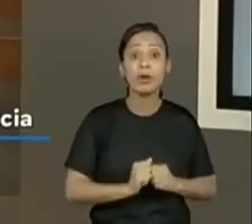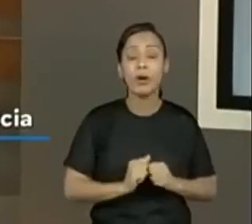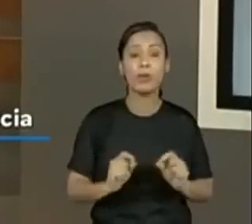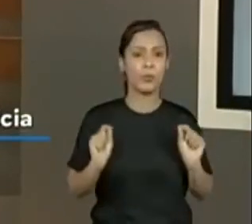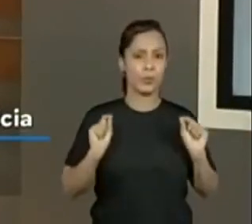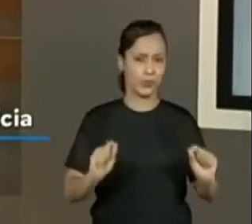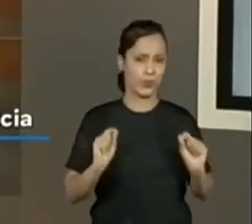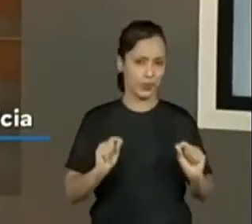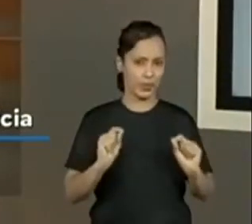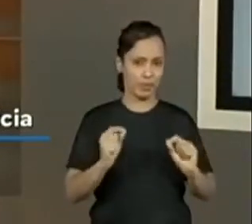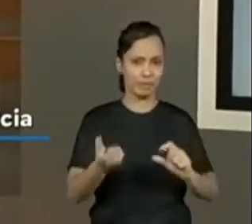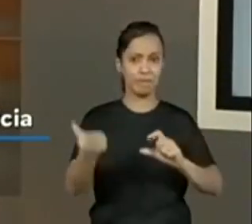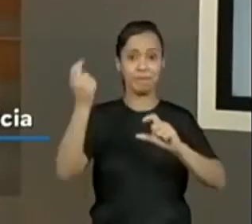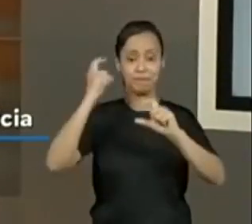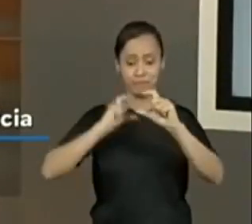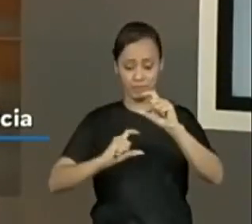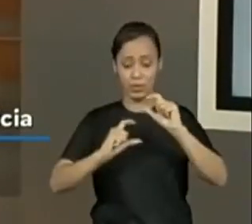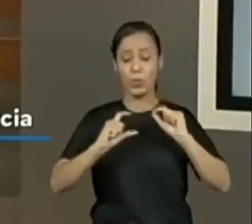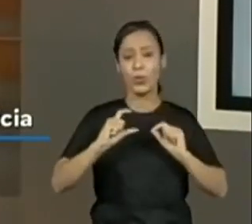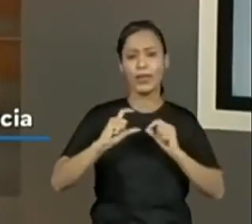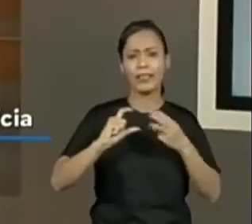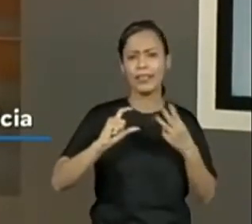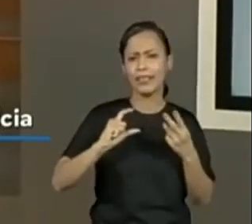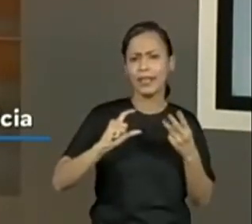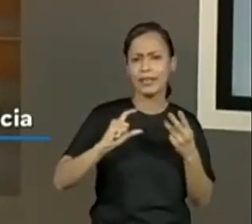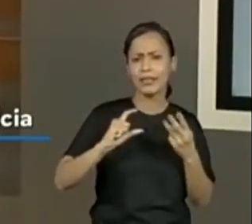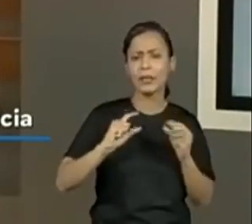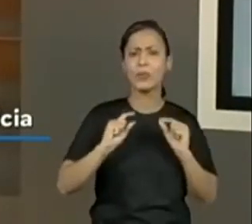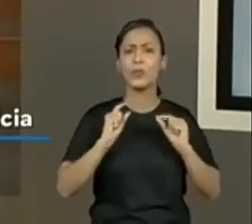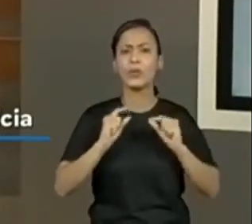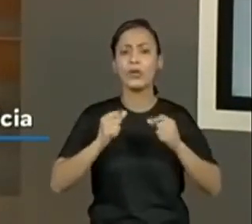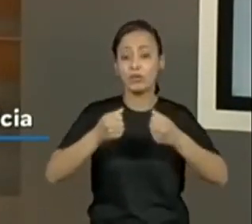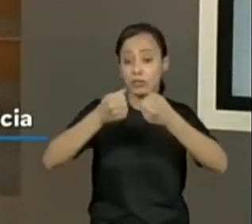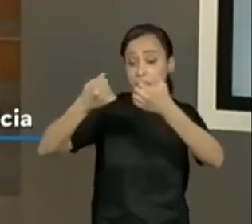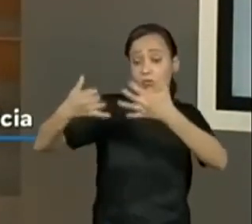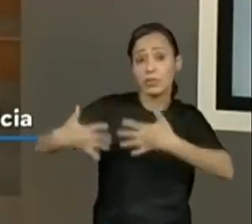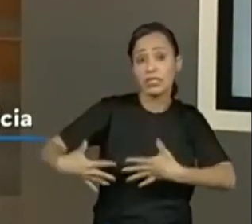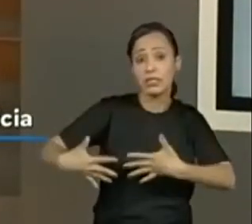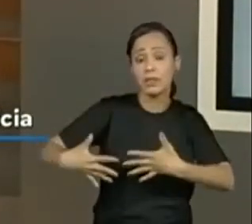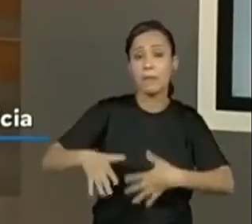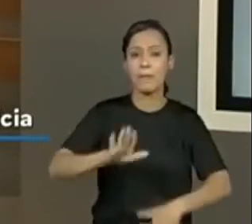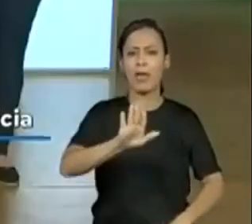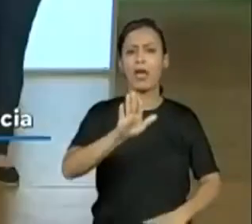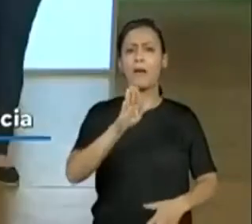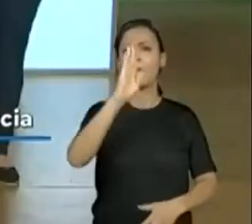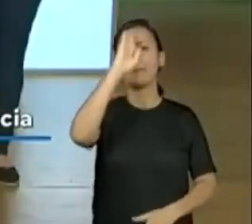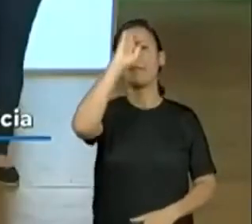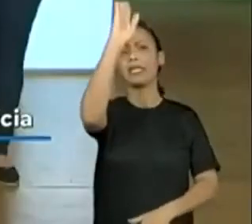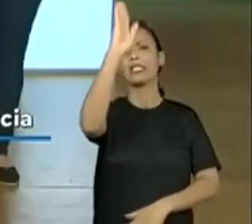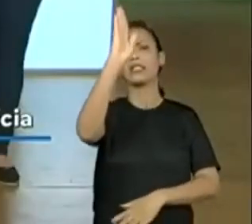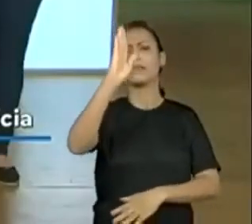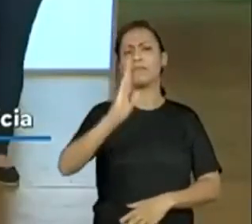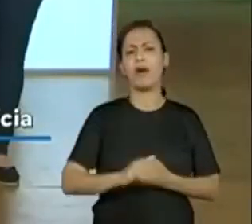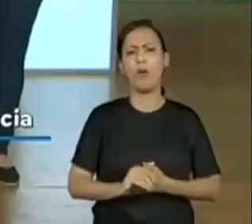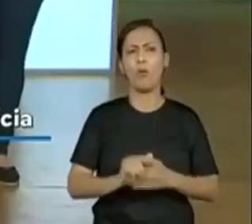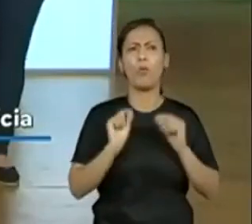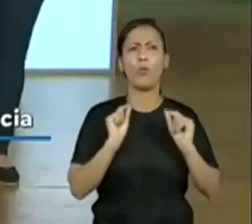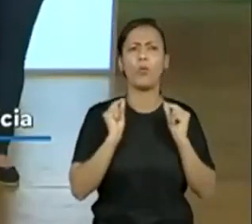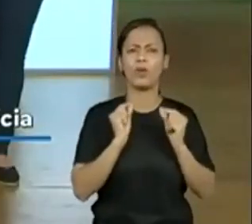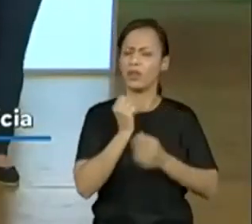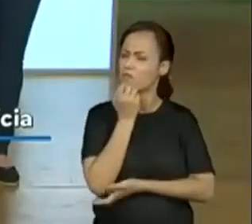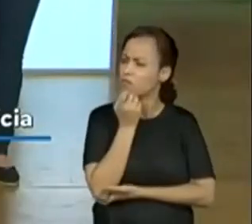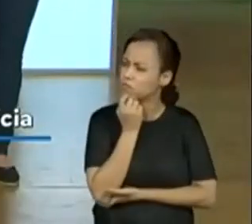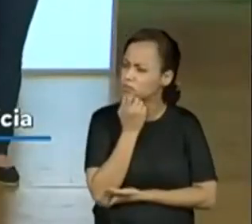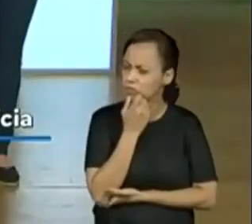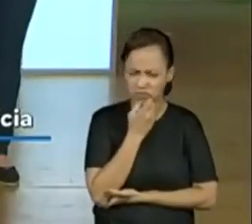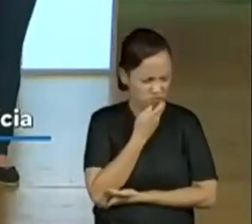parte da estrutura do gênero e é muito importante. Mas hoje o foco é o olho da notícia. E o que seria o olho da notícia,